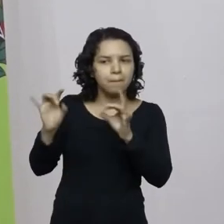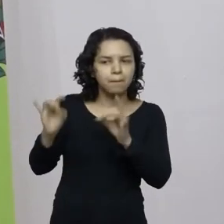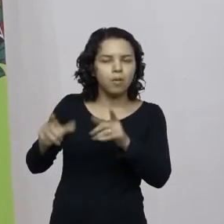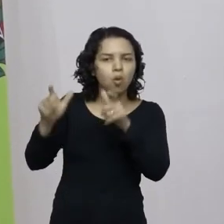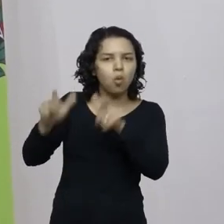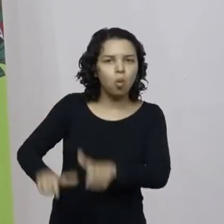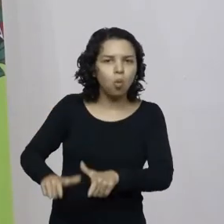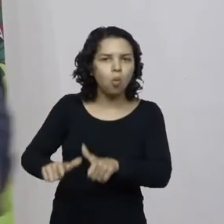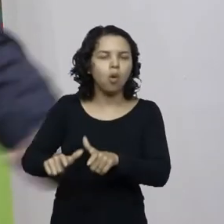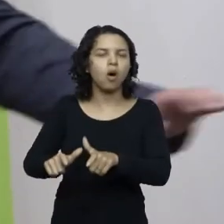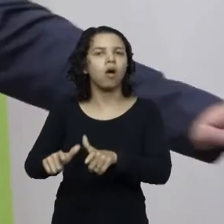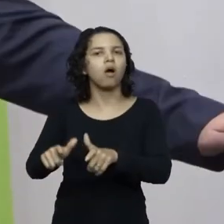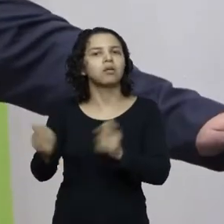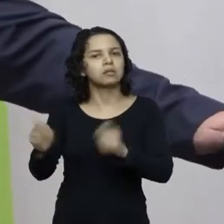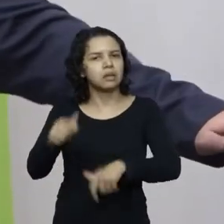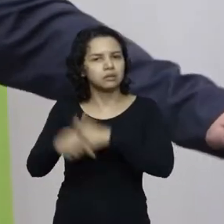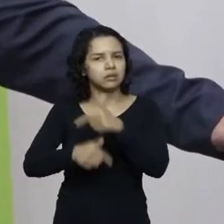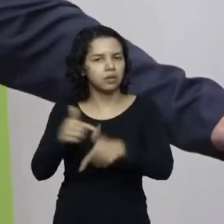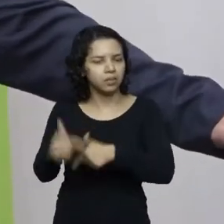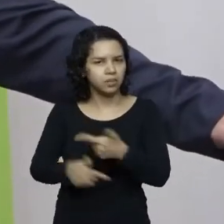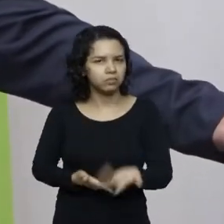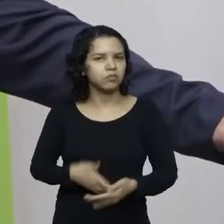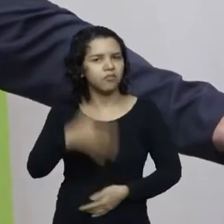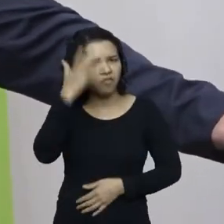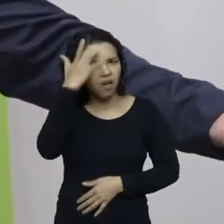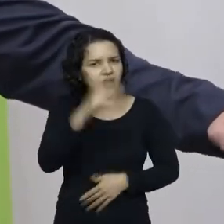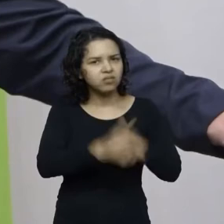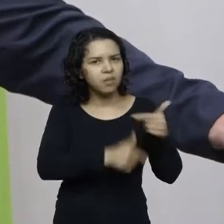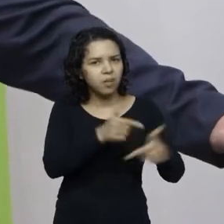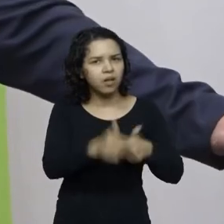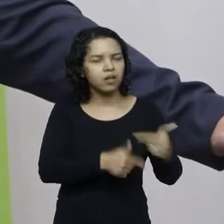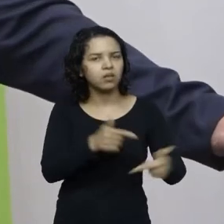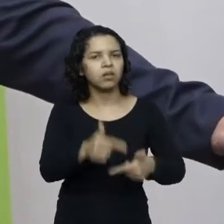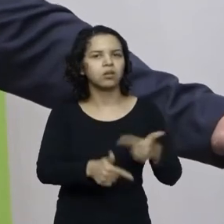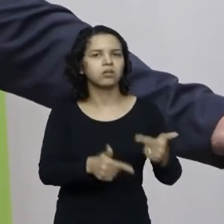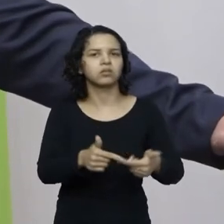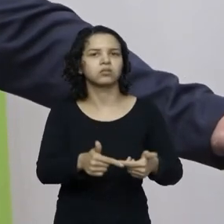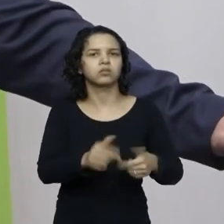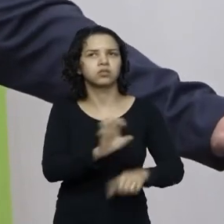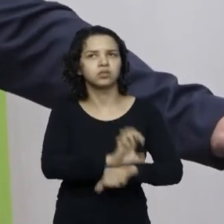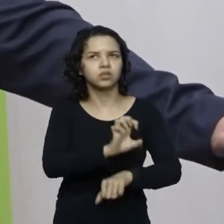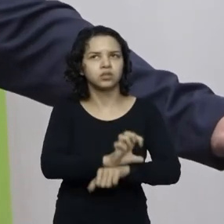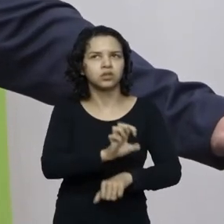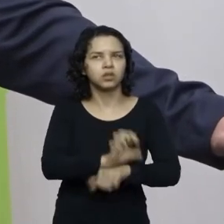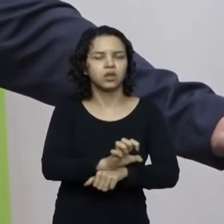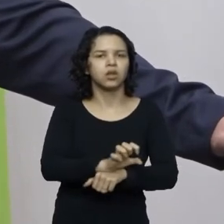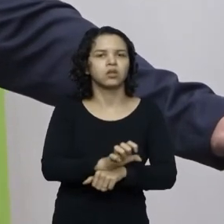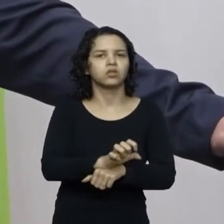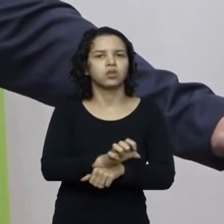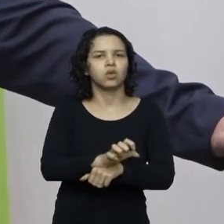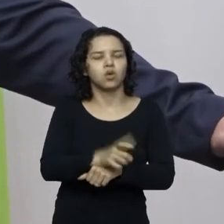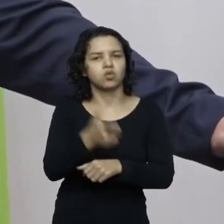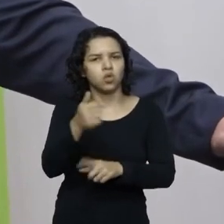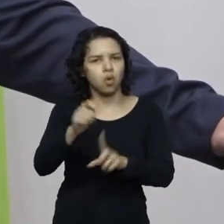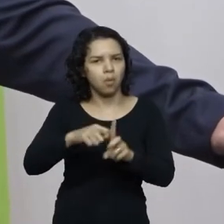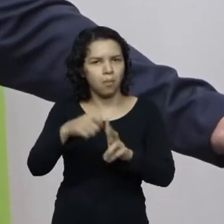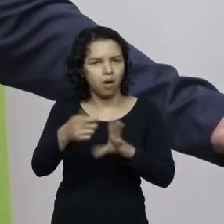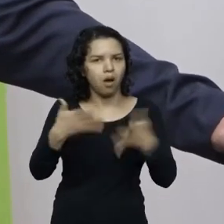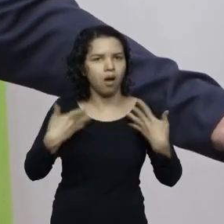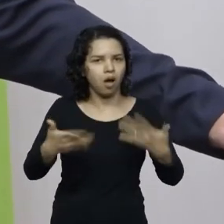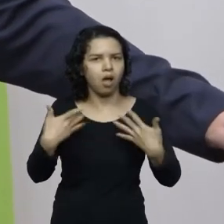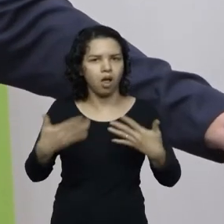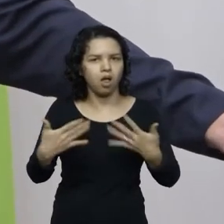fácil é trabalhar num estado aí que tem verão 12 meses por ano não